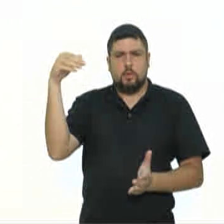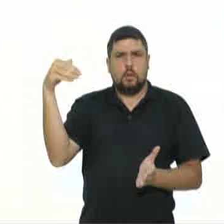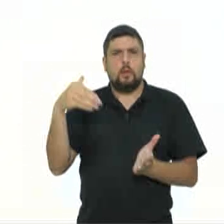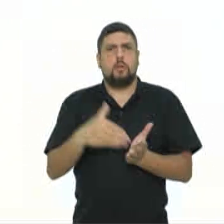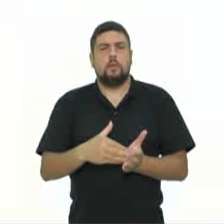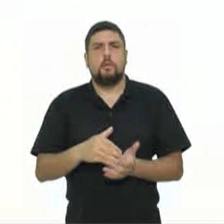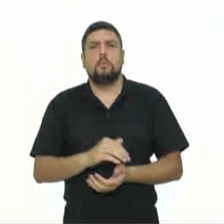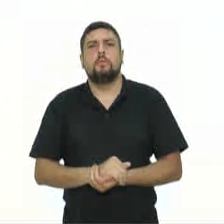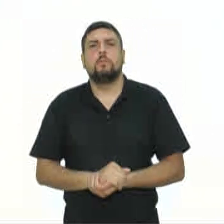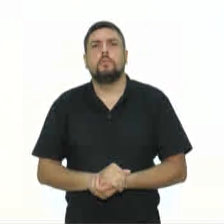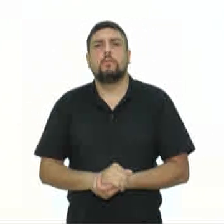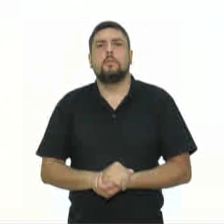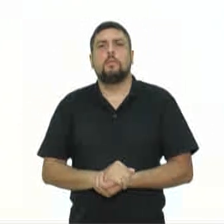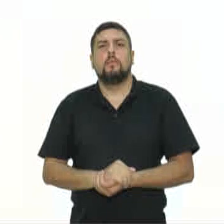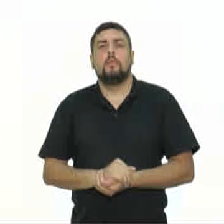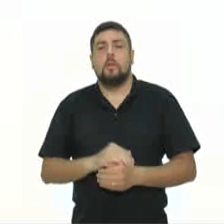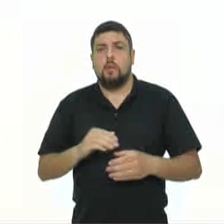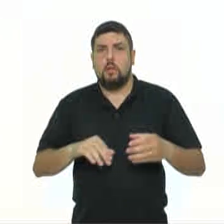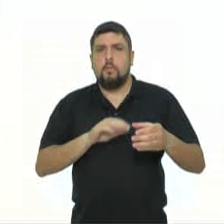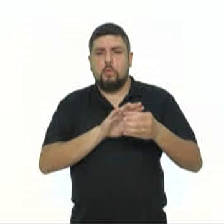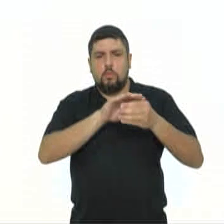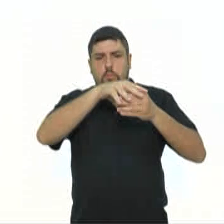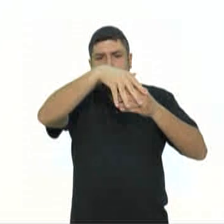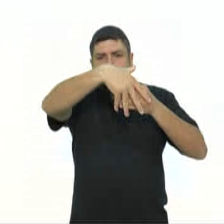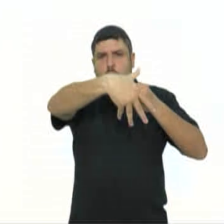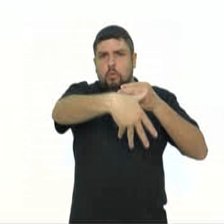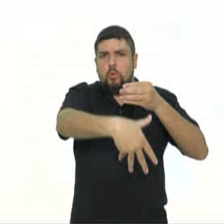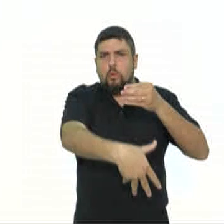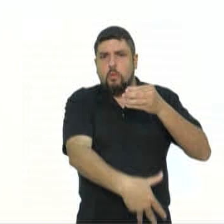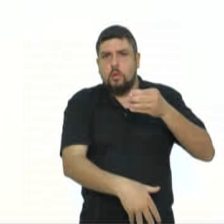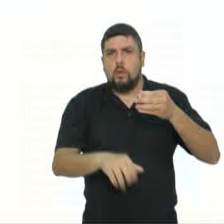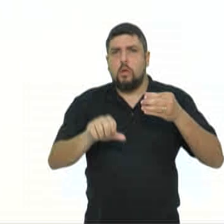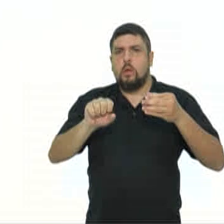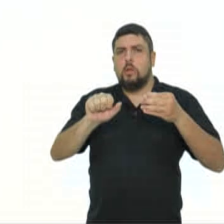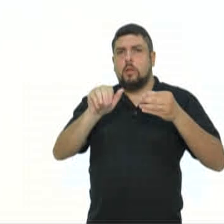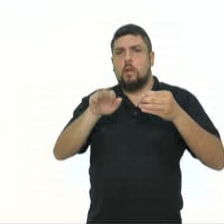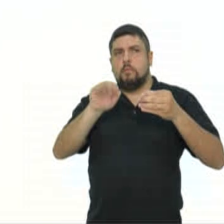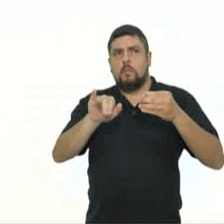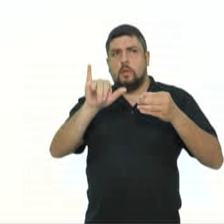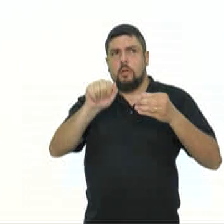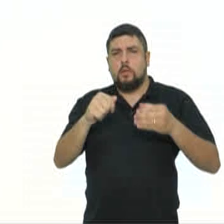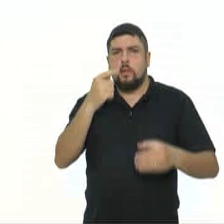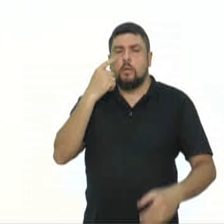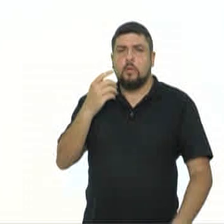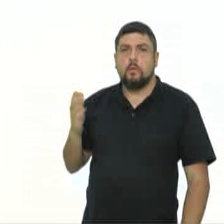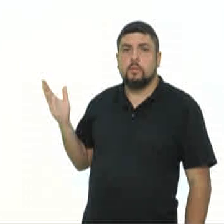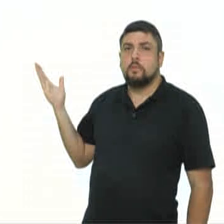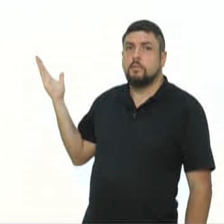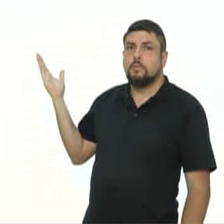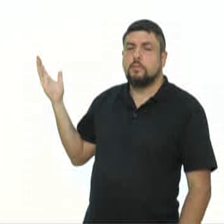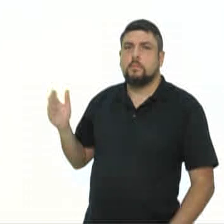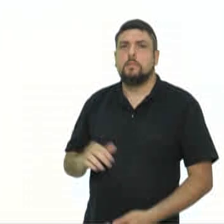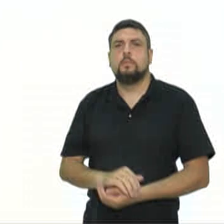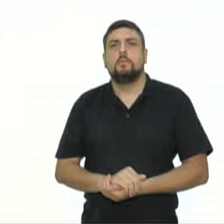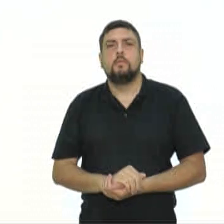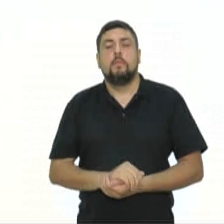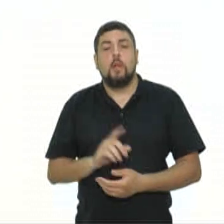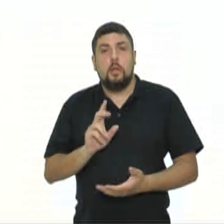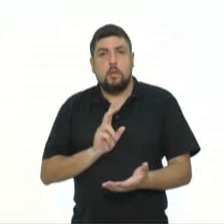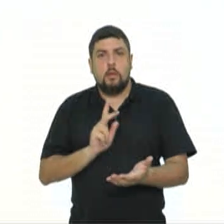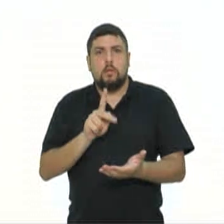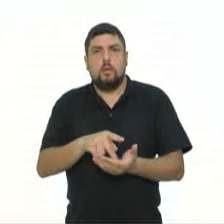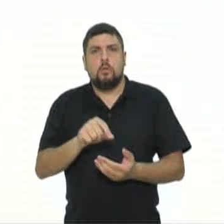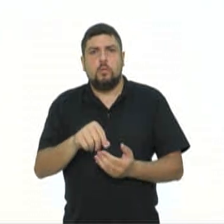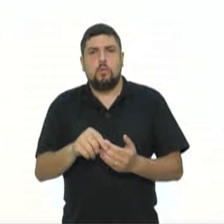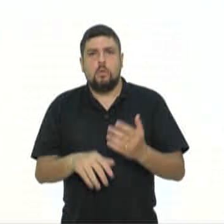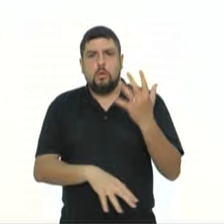-históricas. Há outras grandes samambaias no Brasil e no mundo. O chaxim que conhecemos vem do tronco, na verdade uma raiz, que